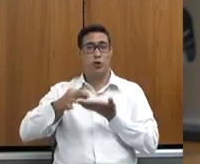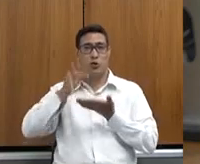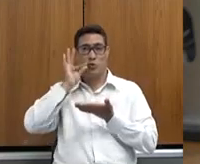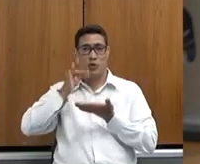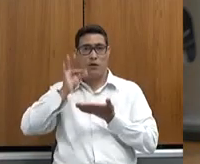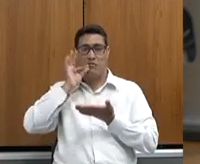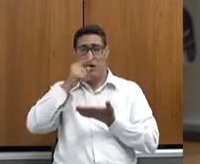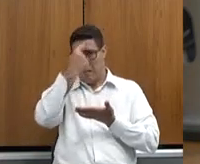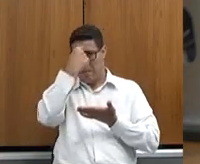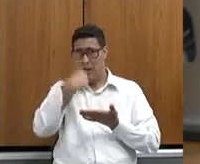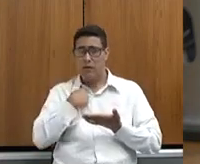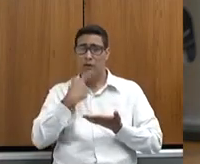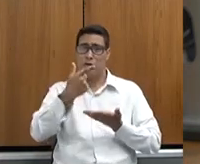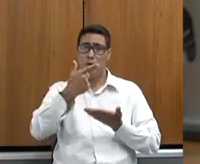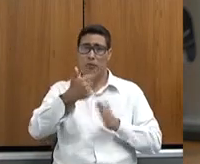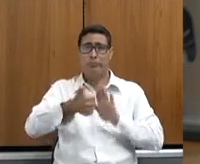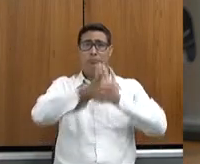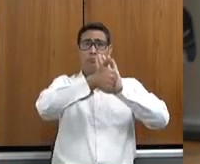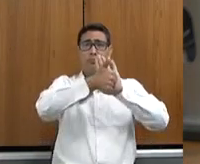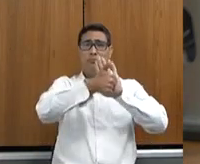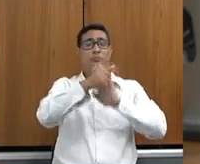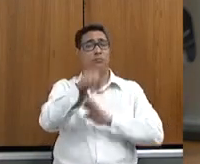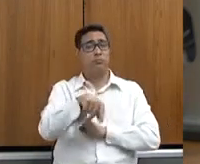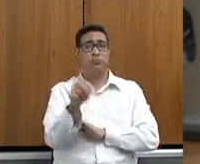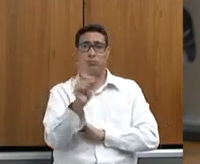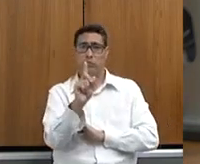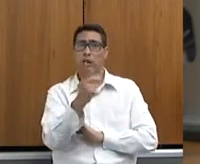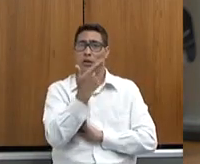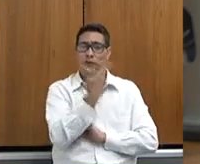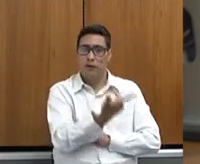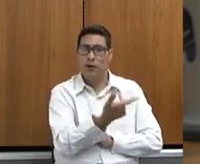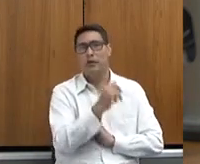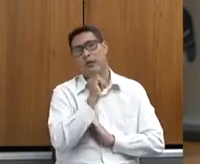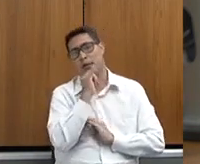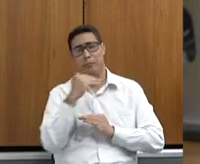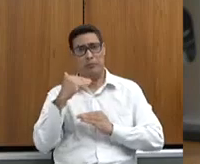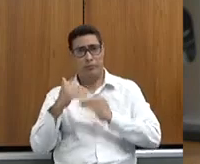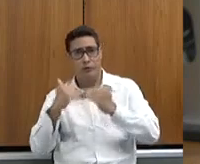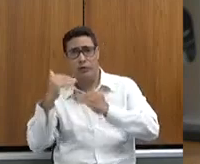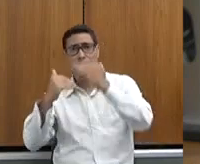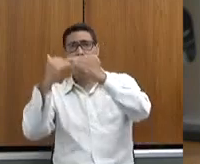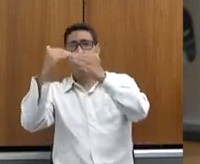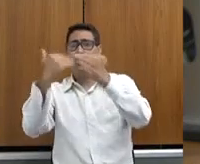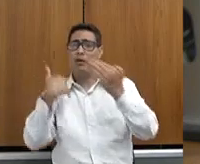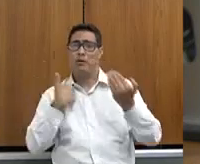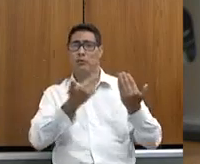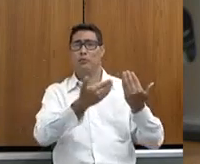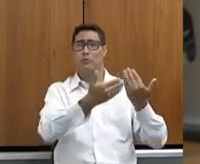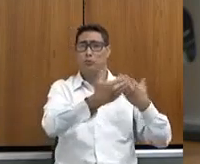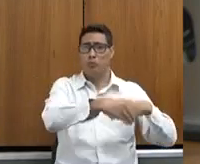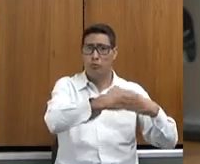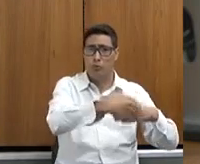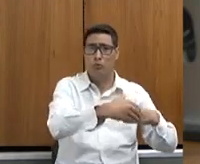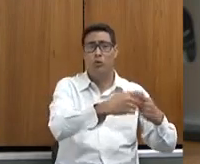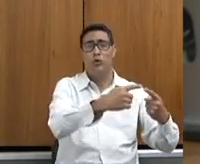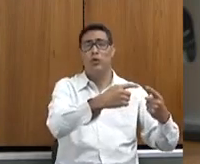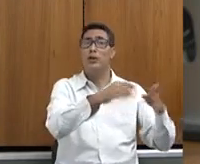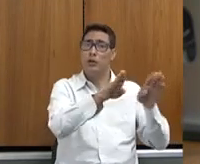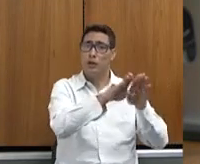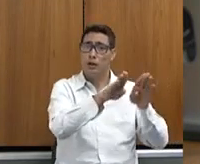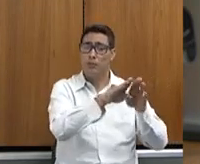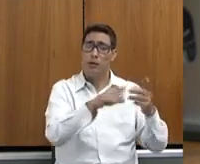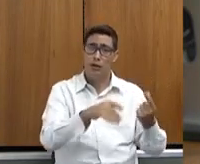pessoas, ouve a gente falar aí da evolução, de concurso, até do preço, que teve,